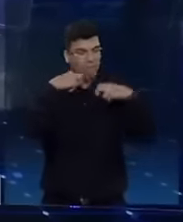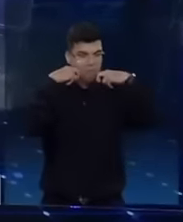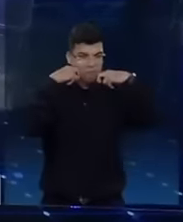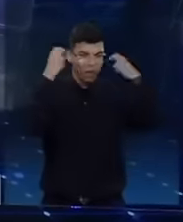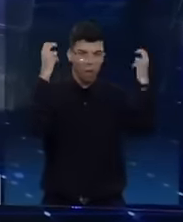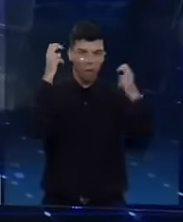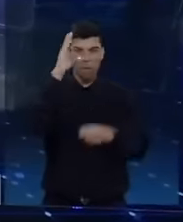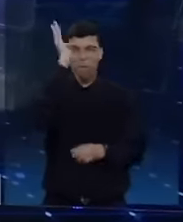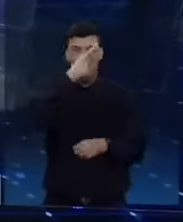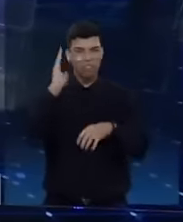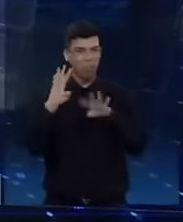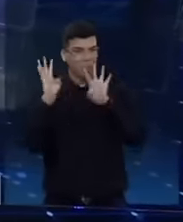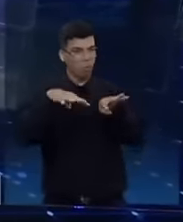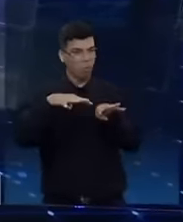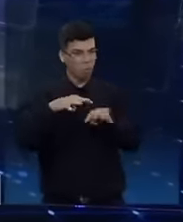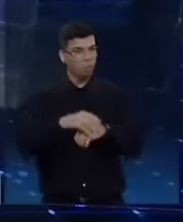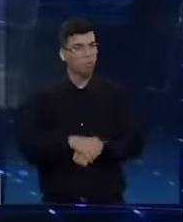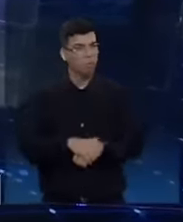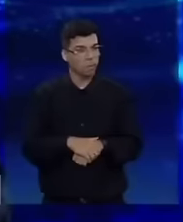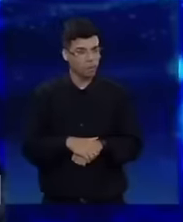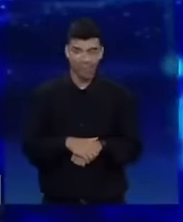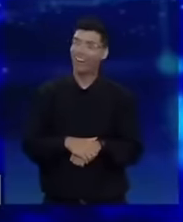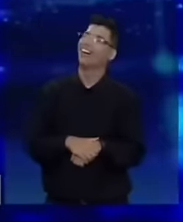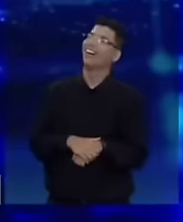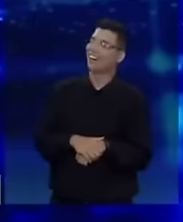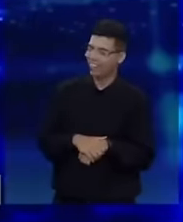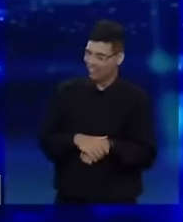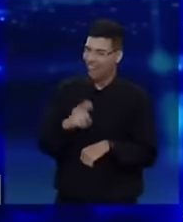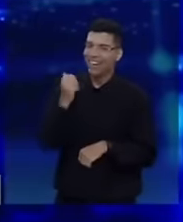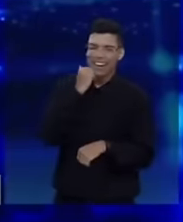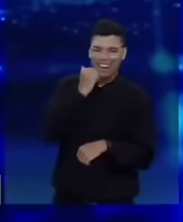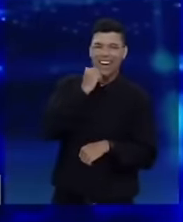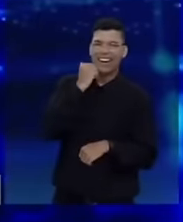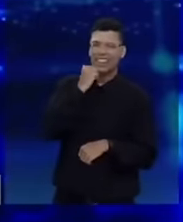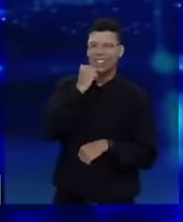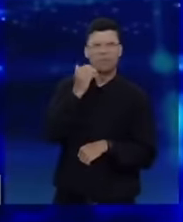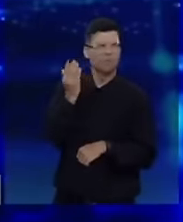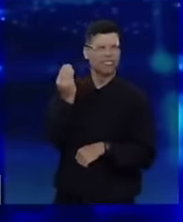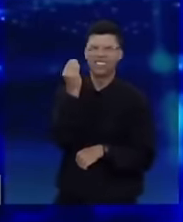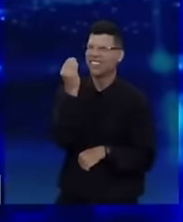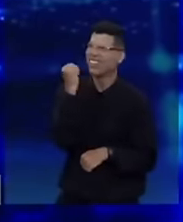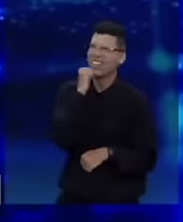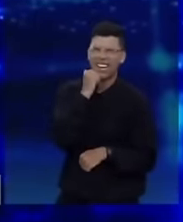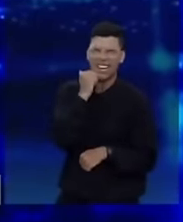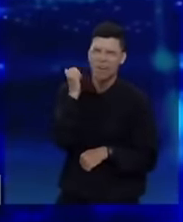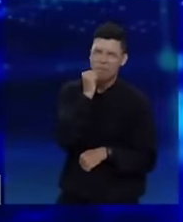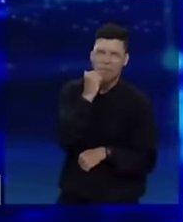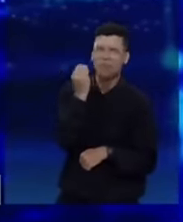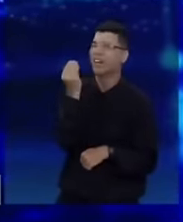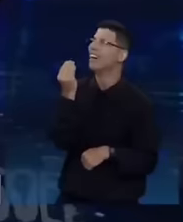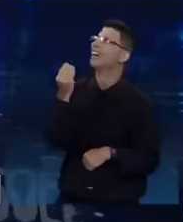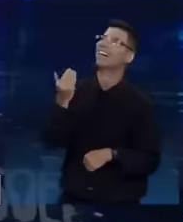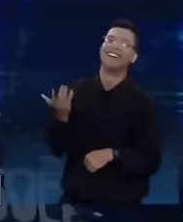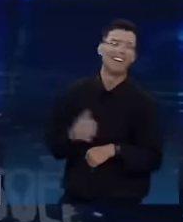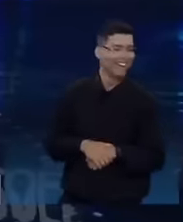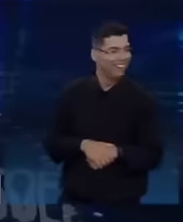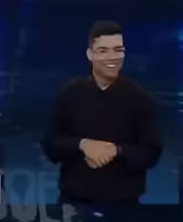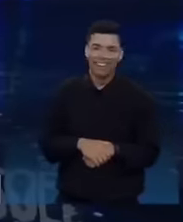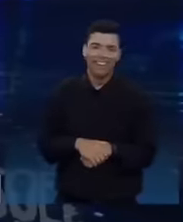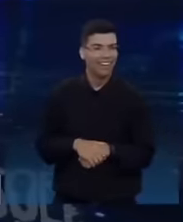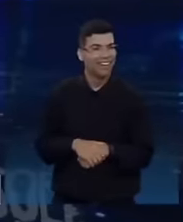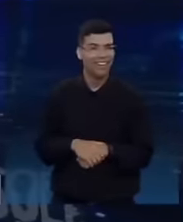contar uma coisa. serei assim, tem uma coisa que é cara de pau, é o cara de pau desse cara. Porque, eu